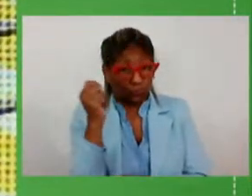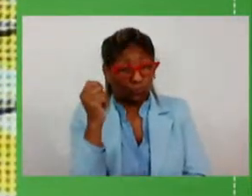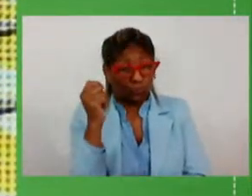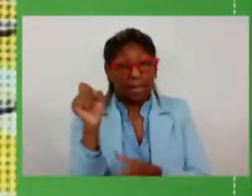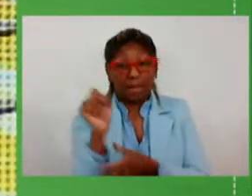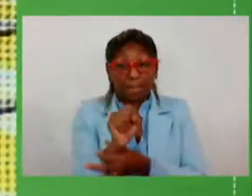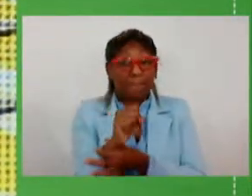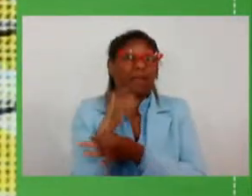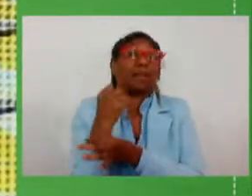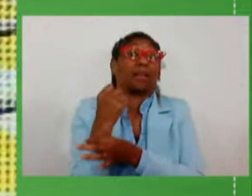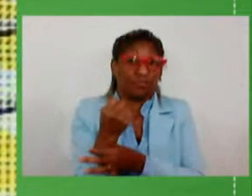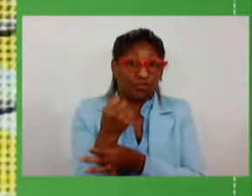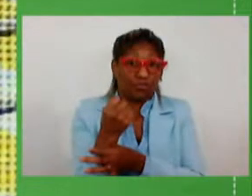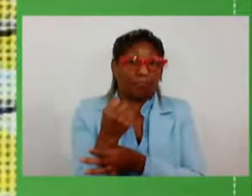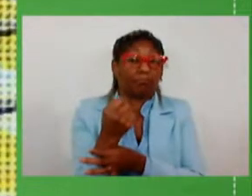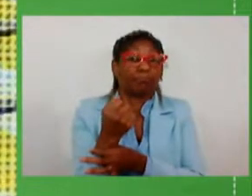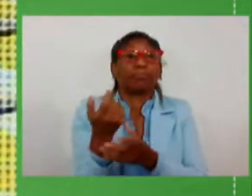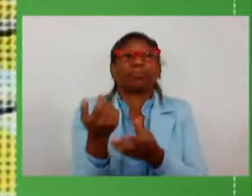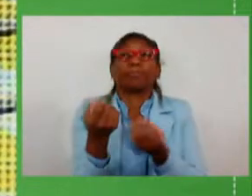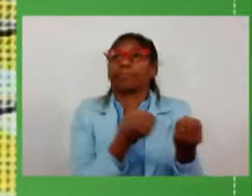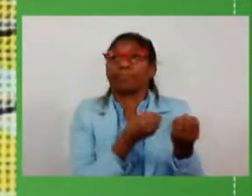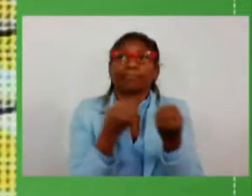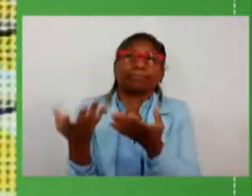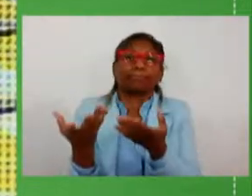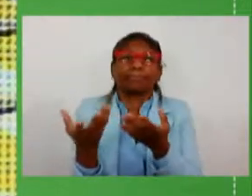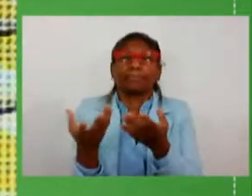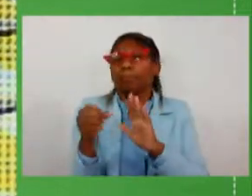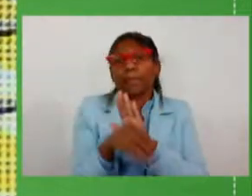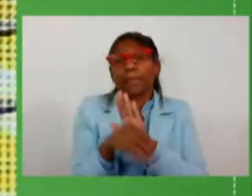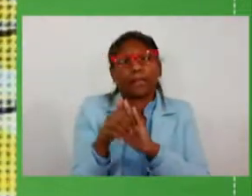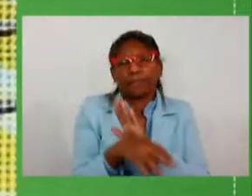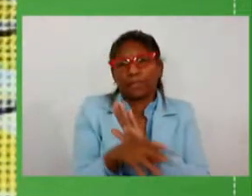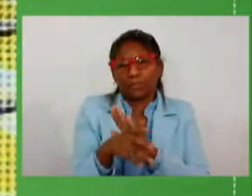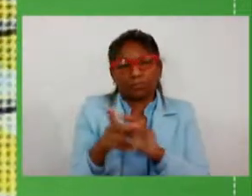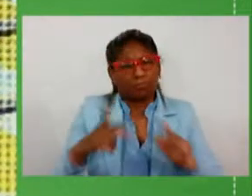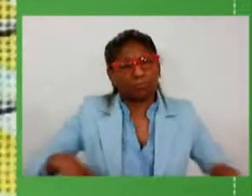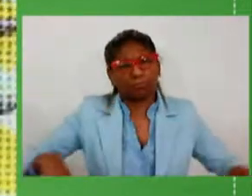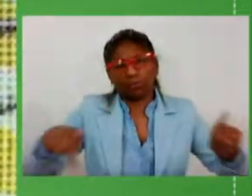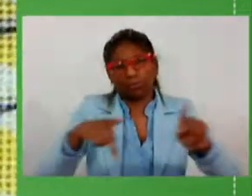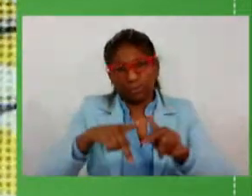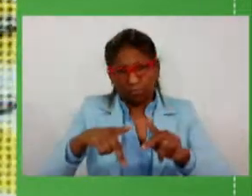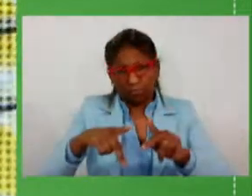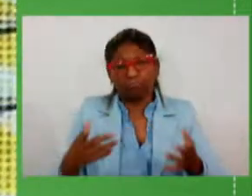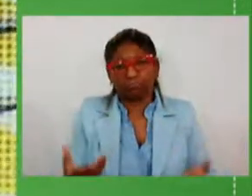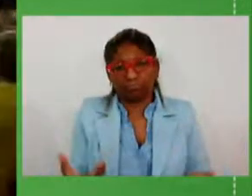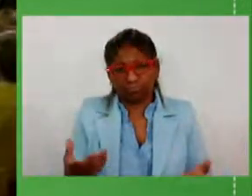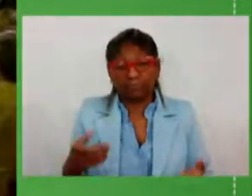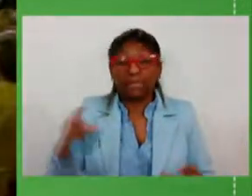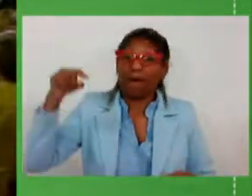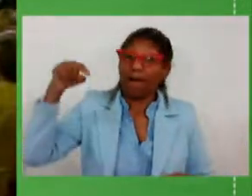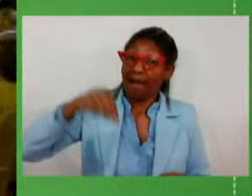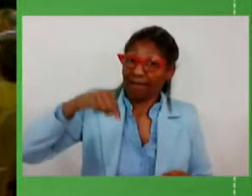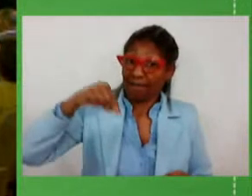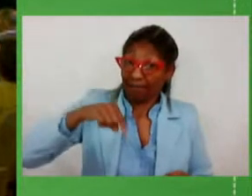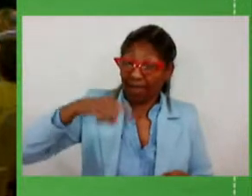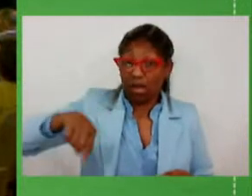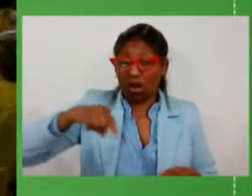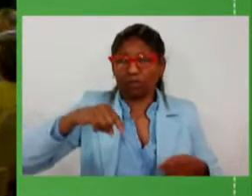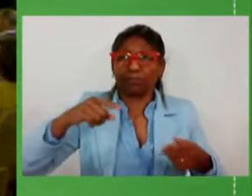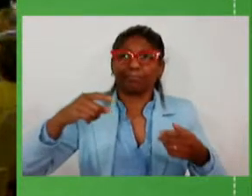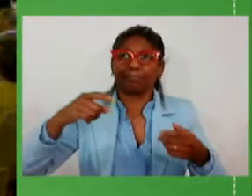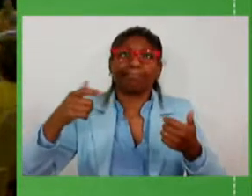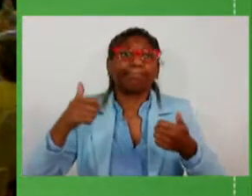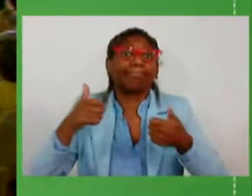ele reverta o máximo para a população nós não estamos portanto aqui vendo uma vitória da